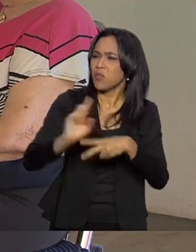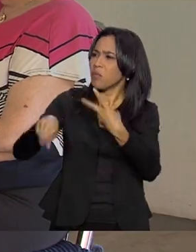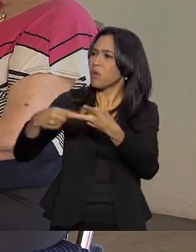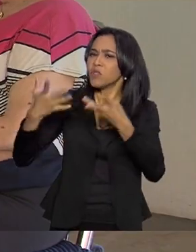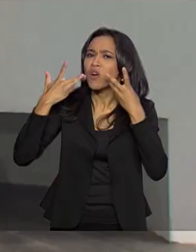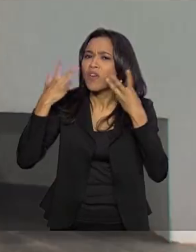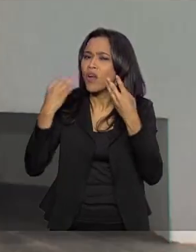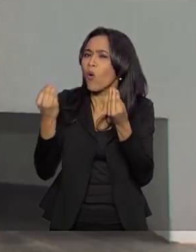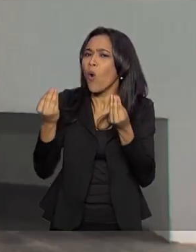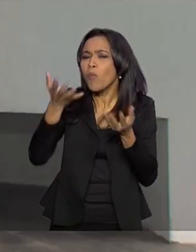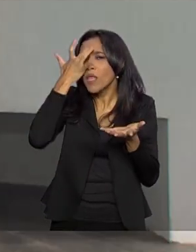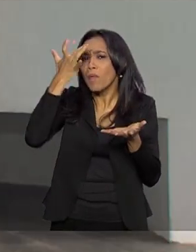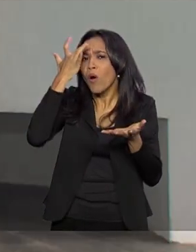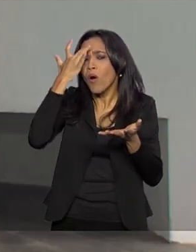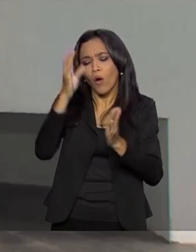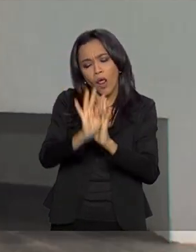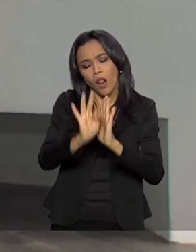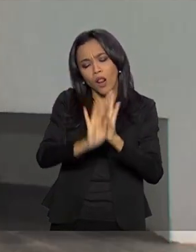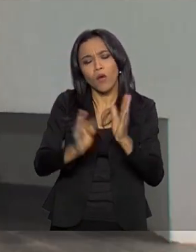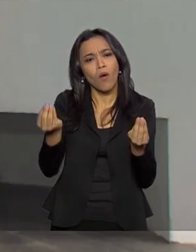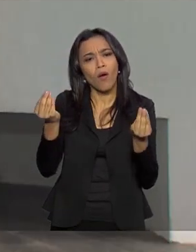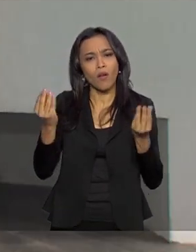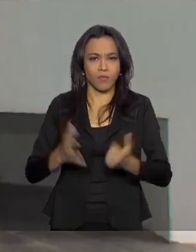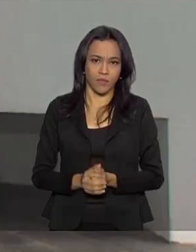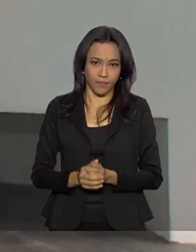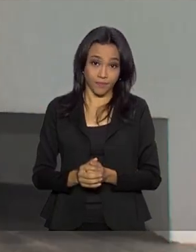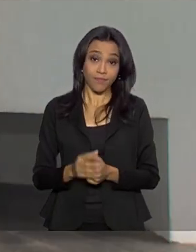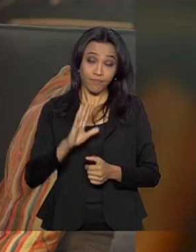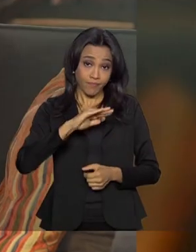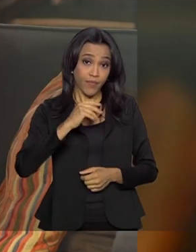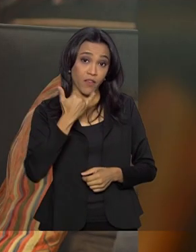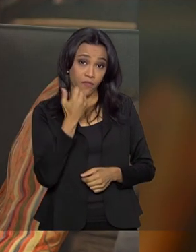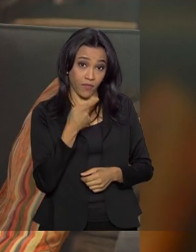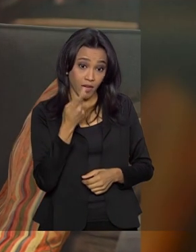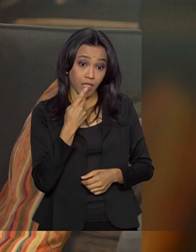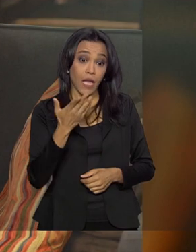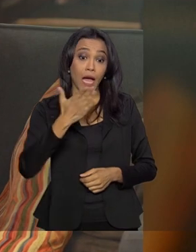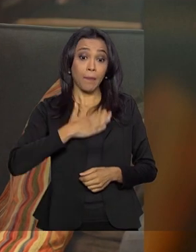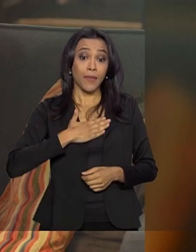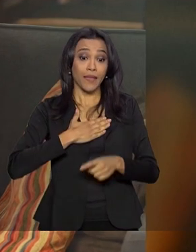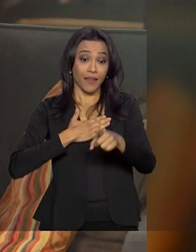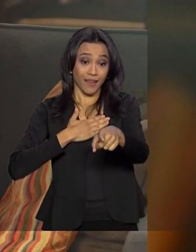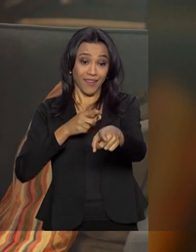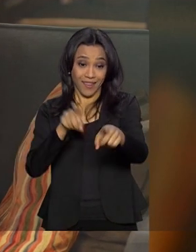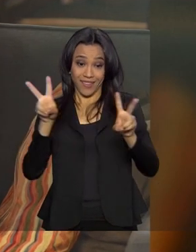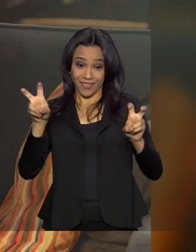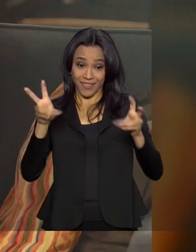memorização. Aí tem outra coisa que o pessoal também lembra muito. A minha mãe é uma peça.